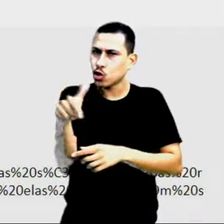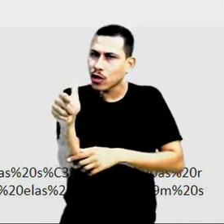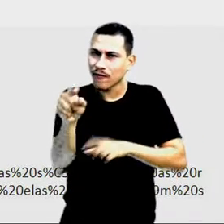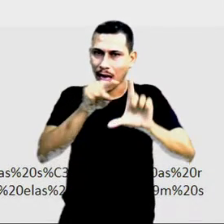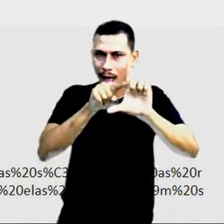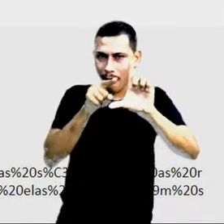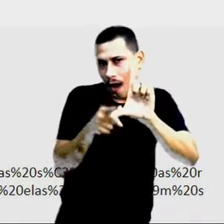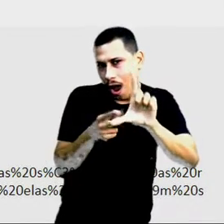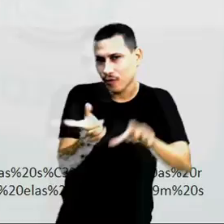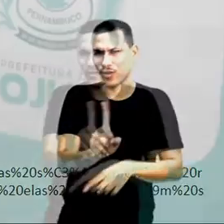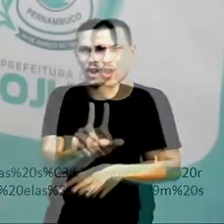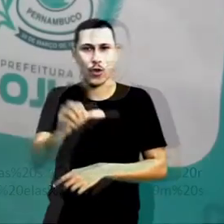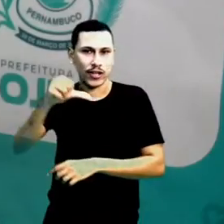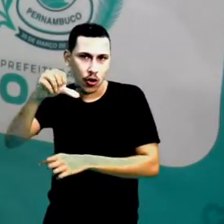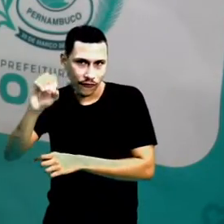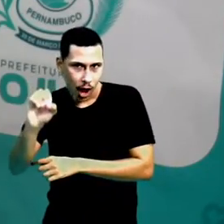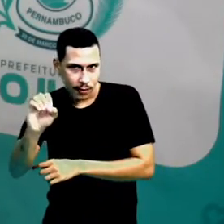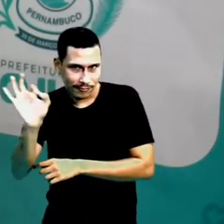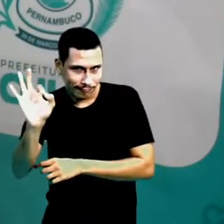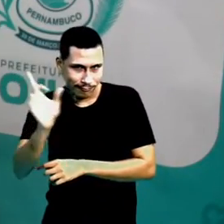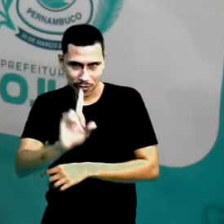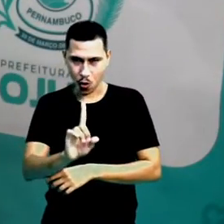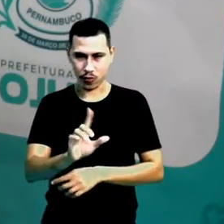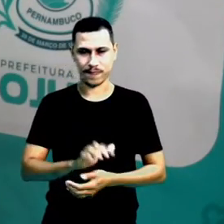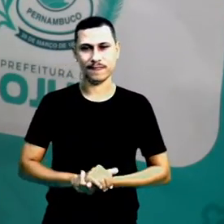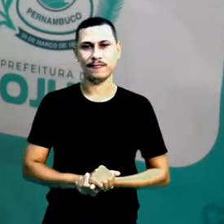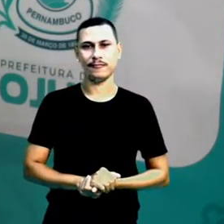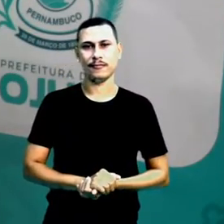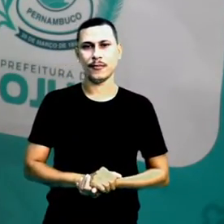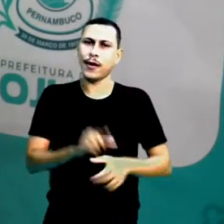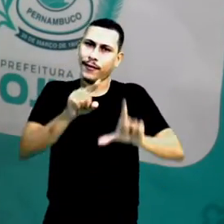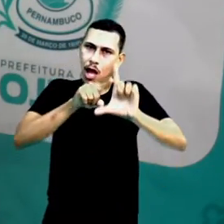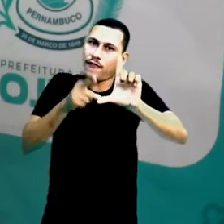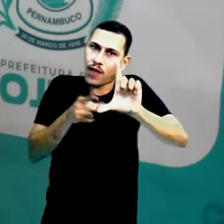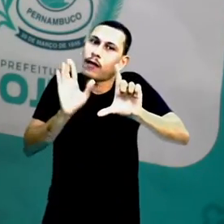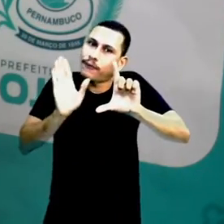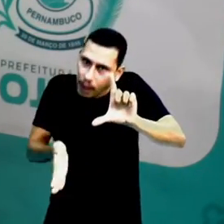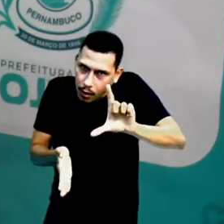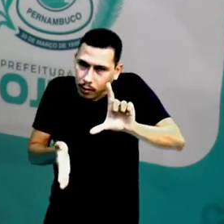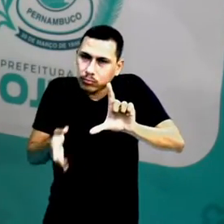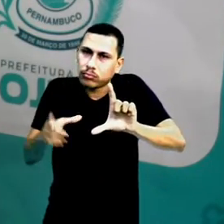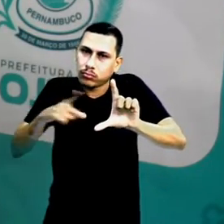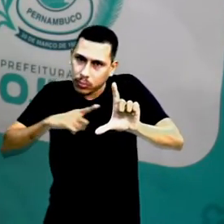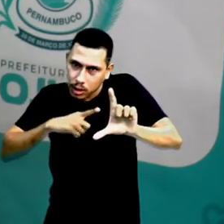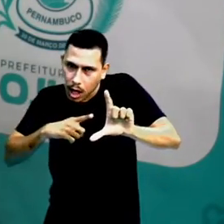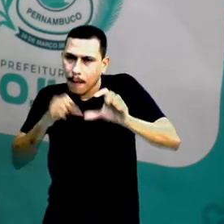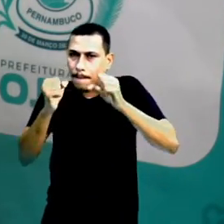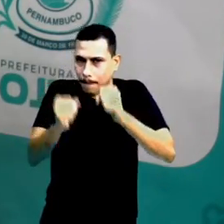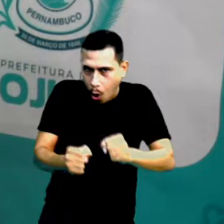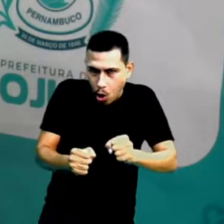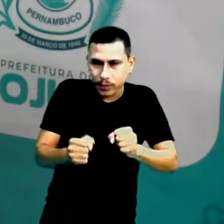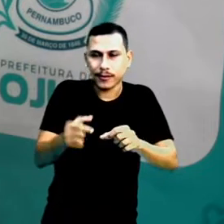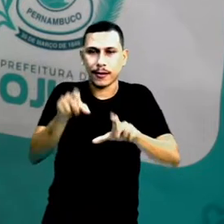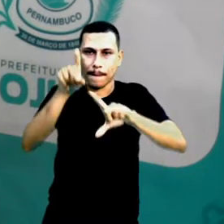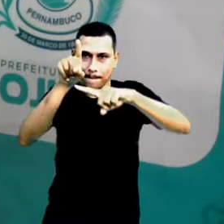o ângulo, então ela não é perpendiculares. E se ela tiver o ângulo, a gente chama de retas concorrentes perpendiculares.